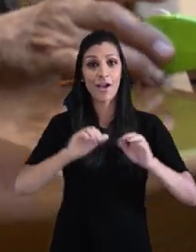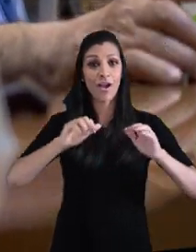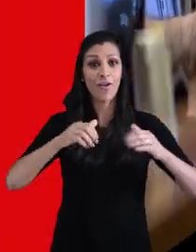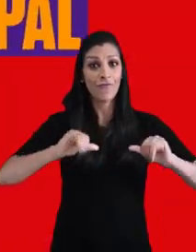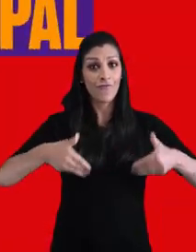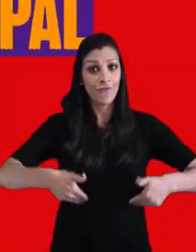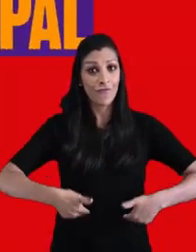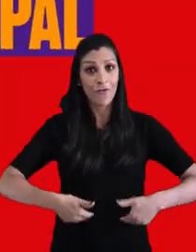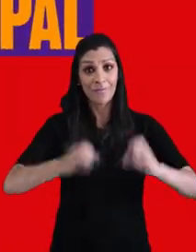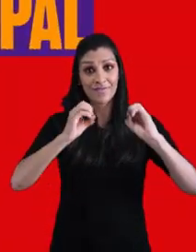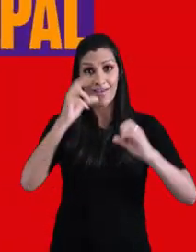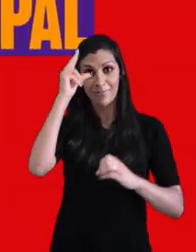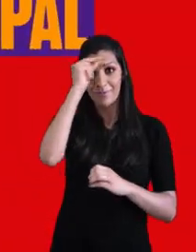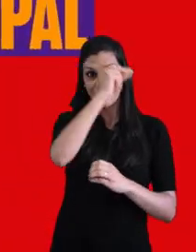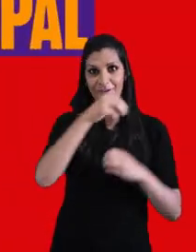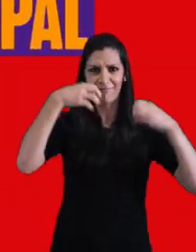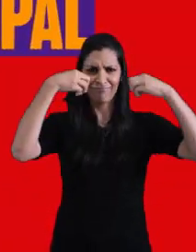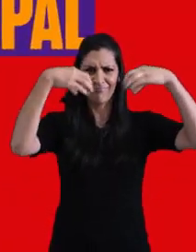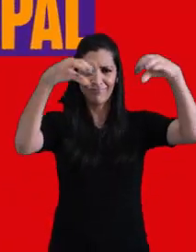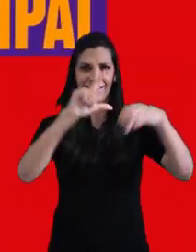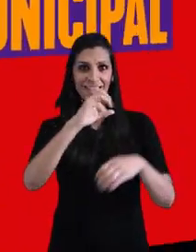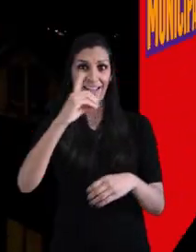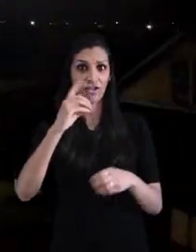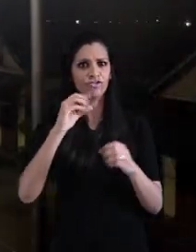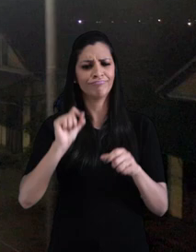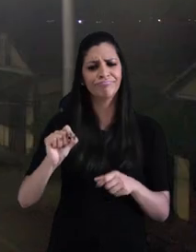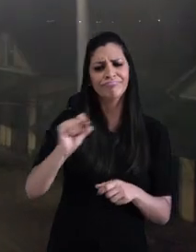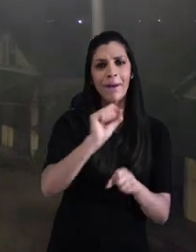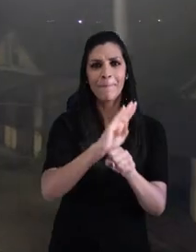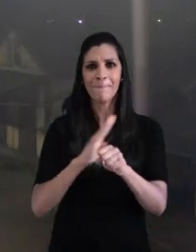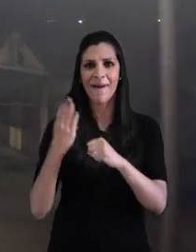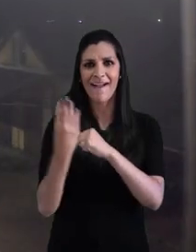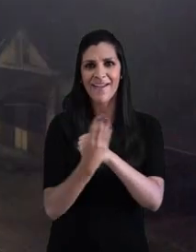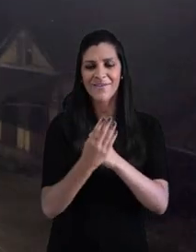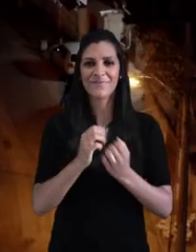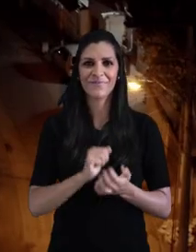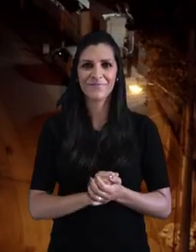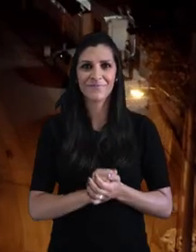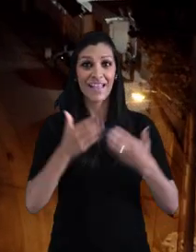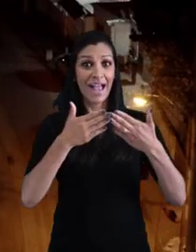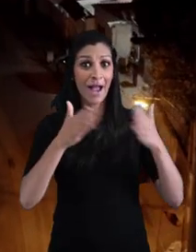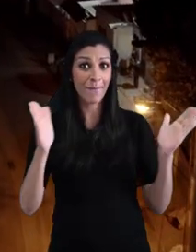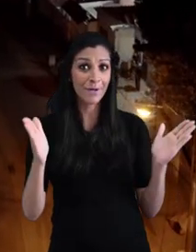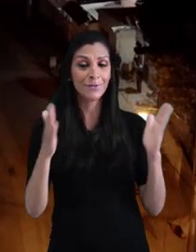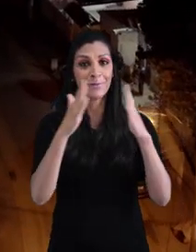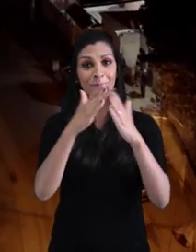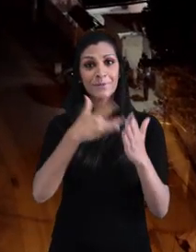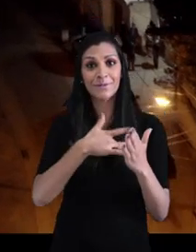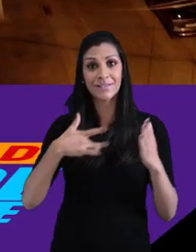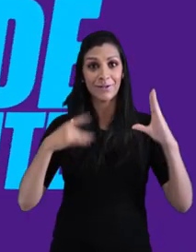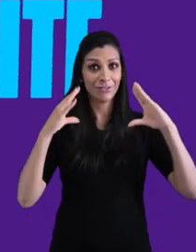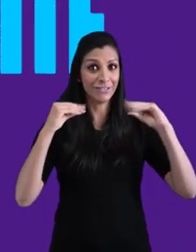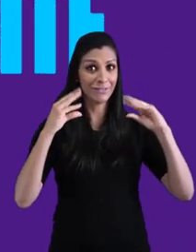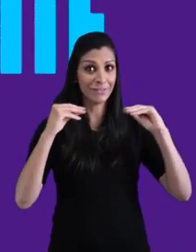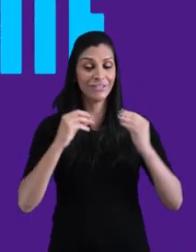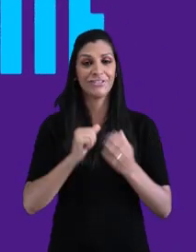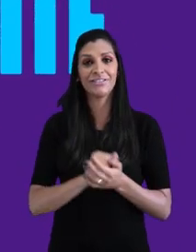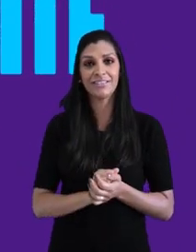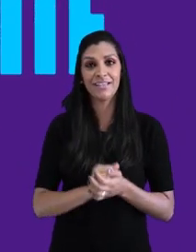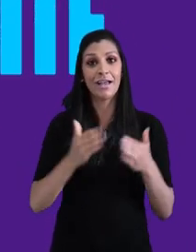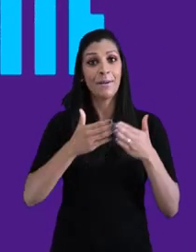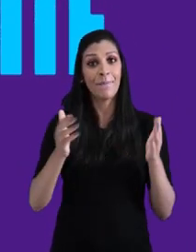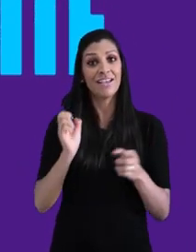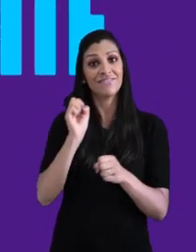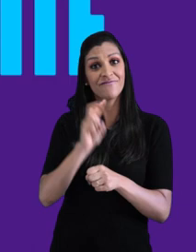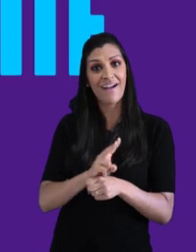Microcrédito. Fome Zero Municipal. Iluminação de LED também dentro dos bairros. Abertura de mais postos